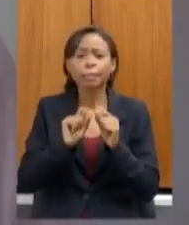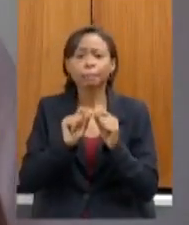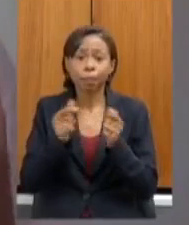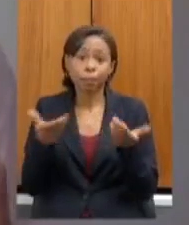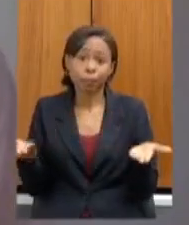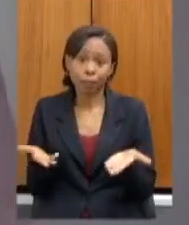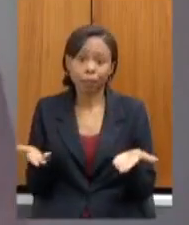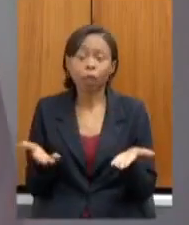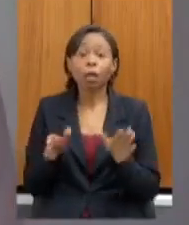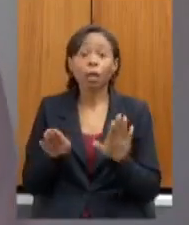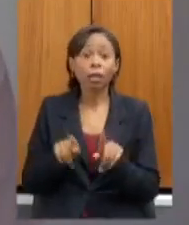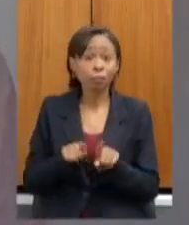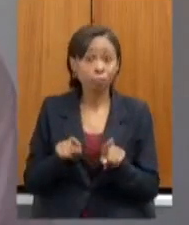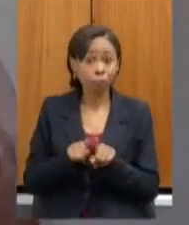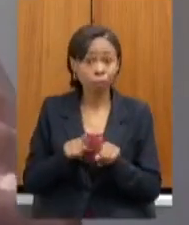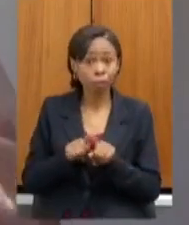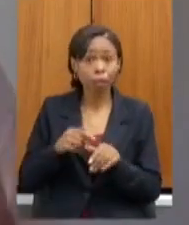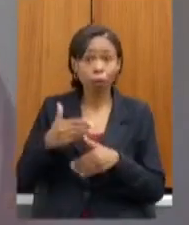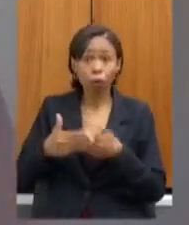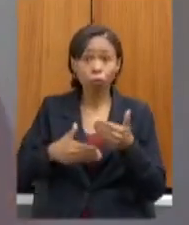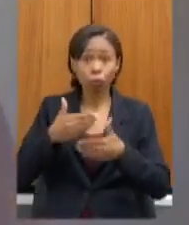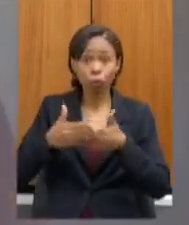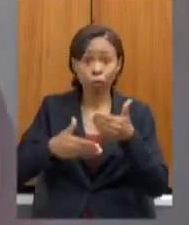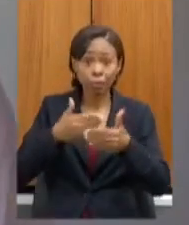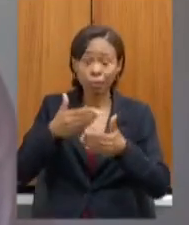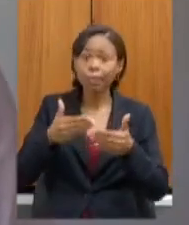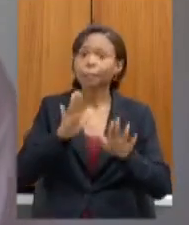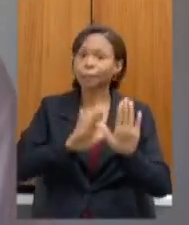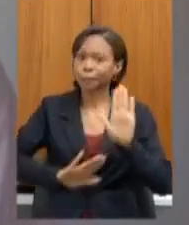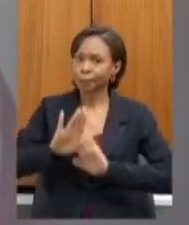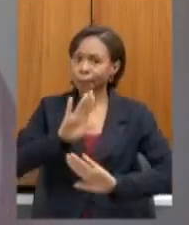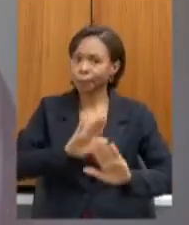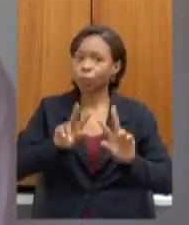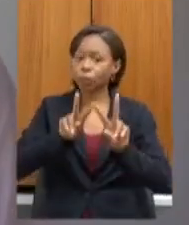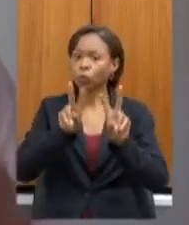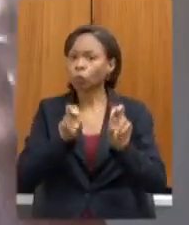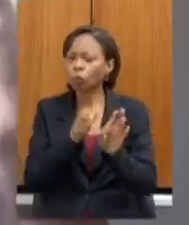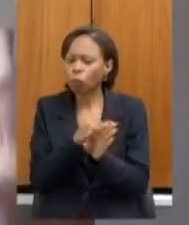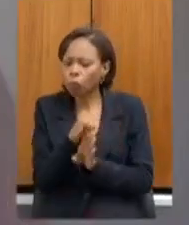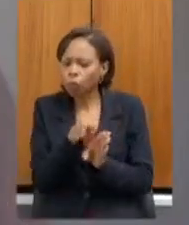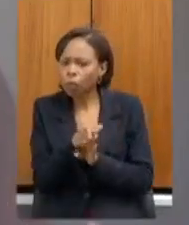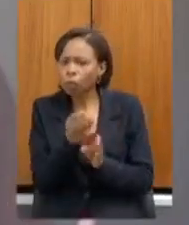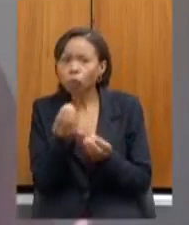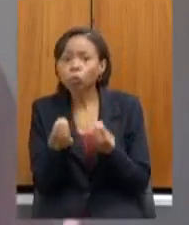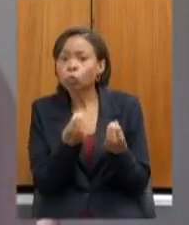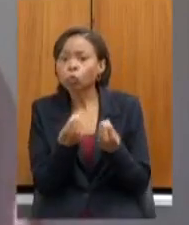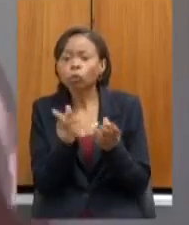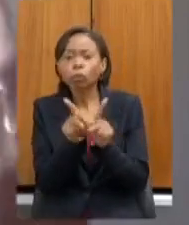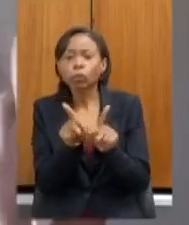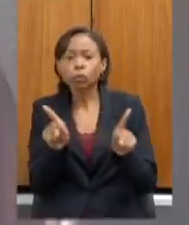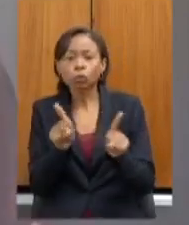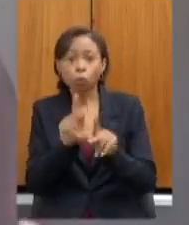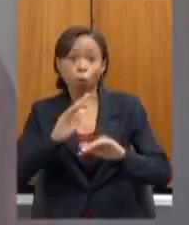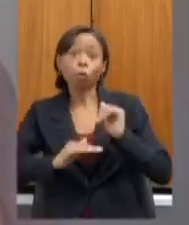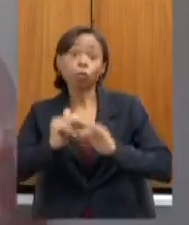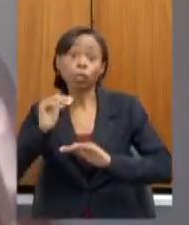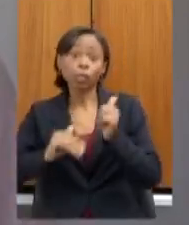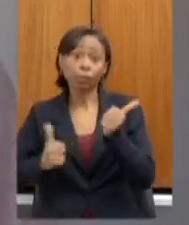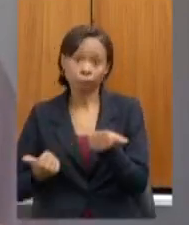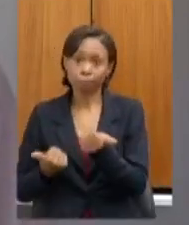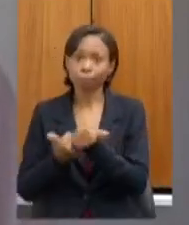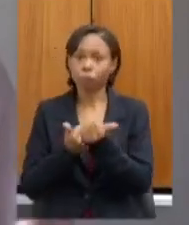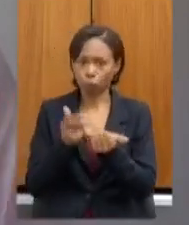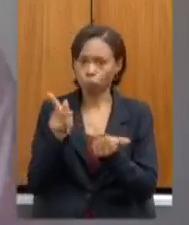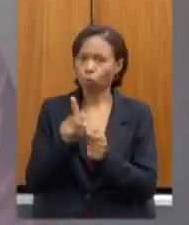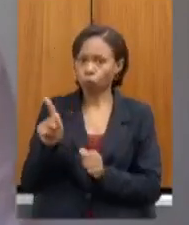inclusive deputado um processo também bastante cuidadoso em relação a orientação de como os professores os profissionais de apoio os professores